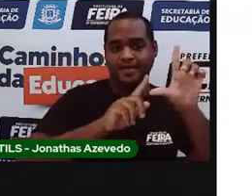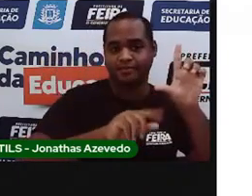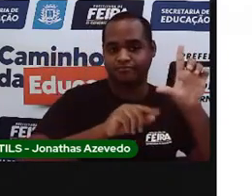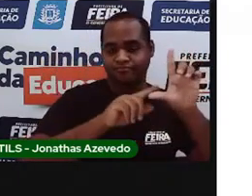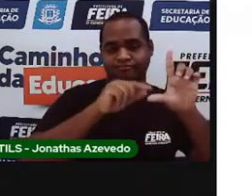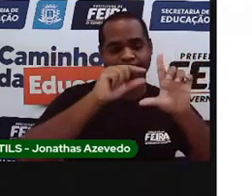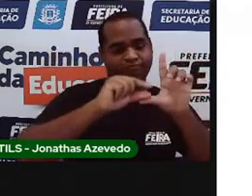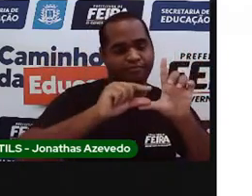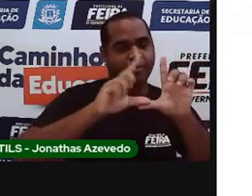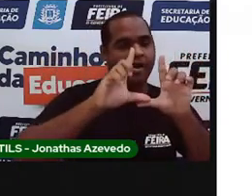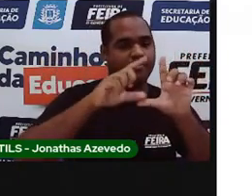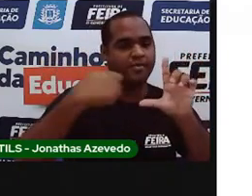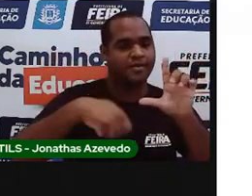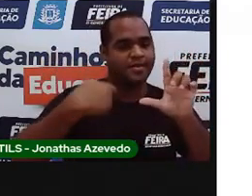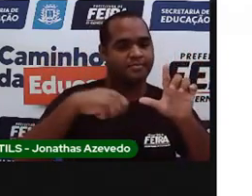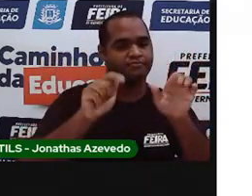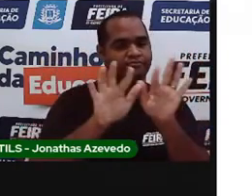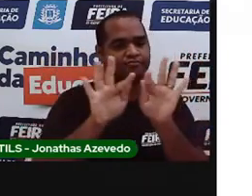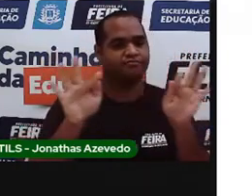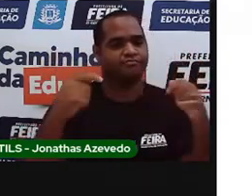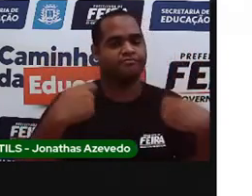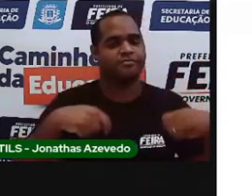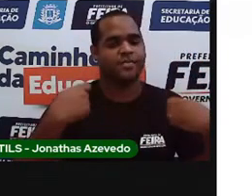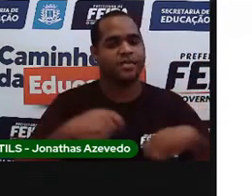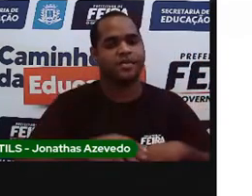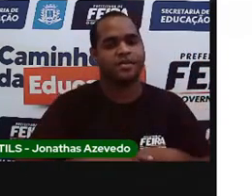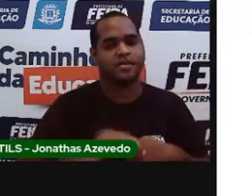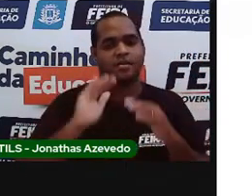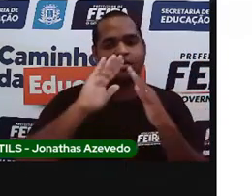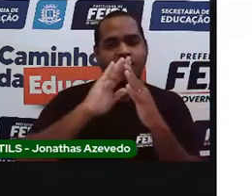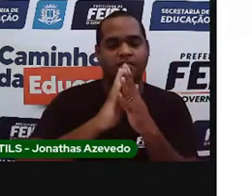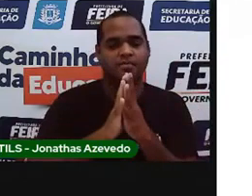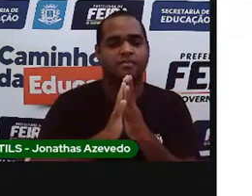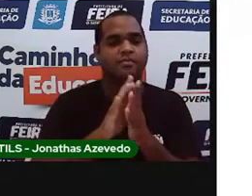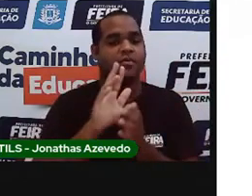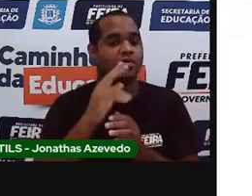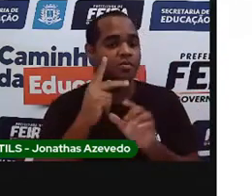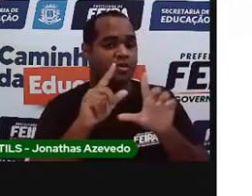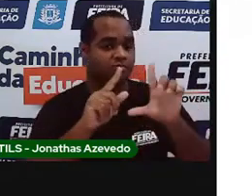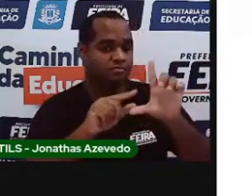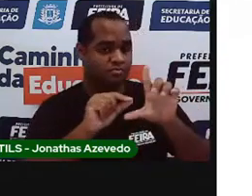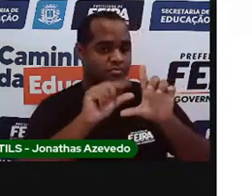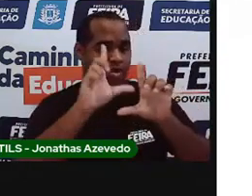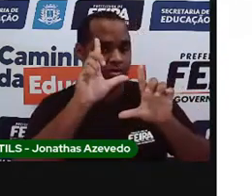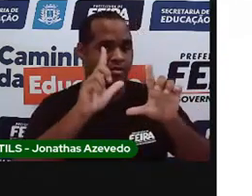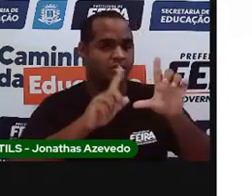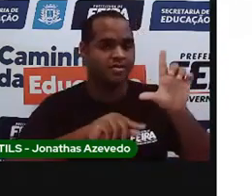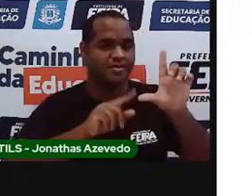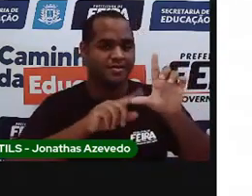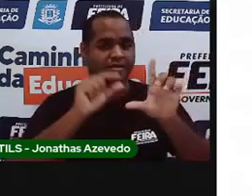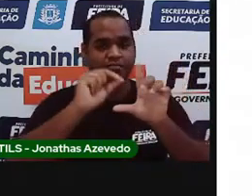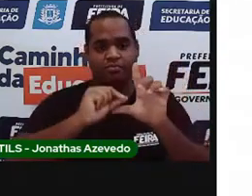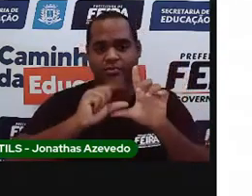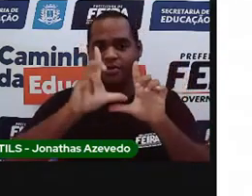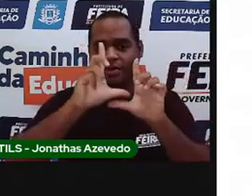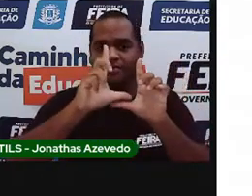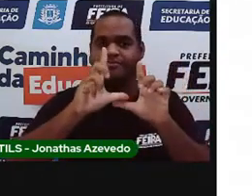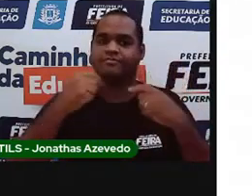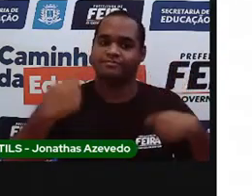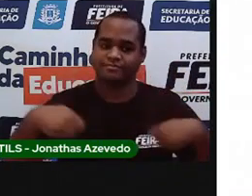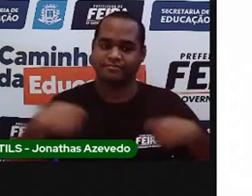início de frase, nome próprio, letra sempre, isso mesmo,